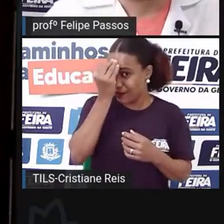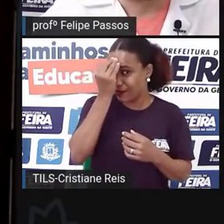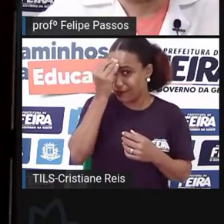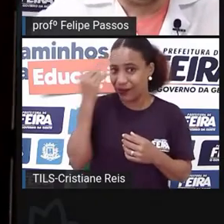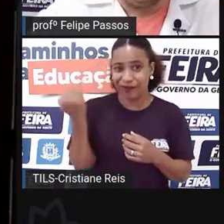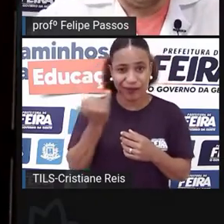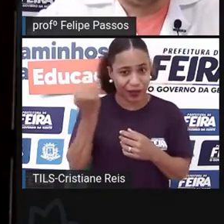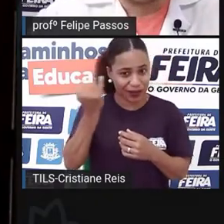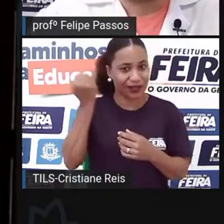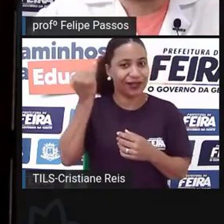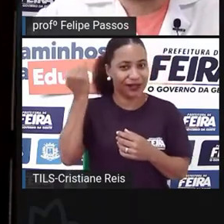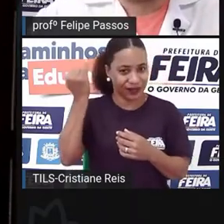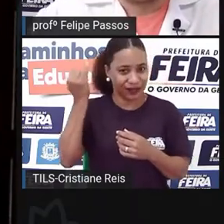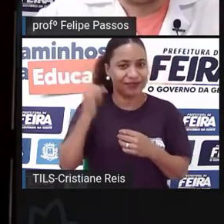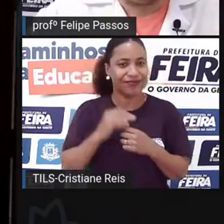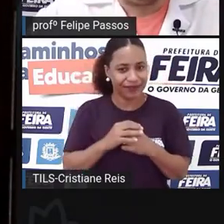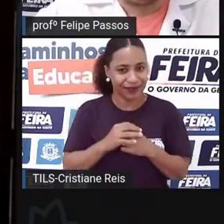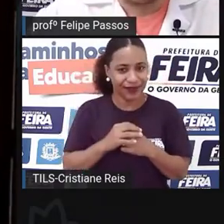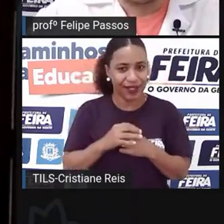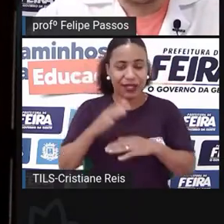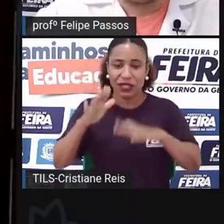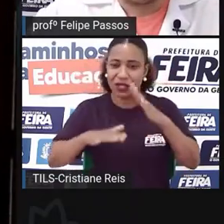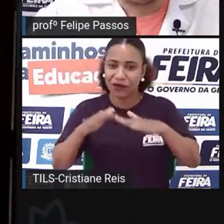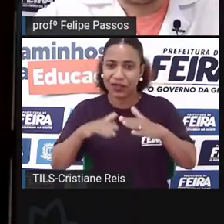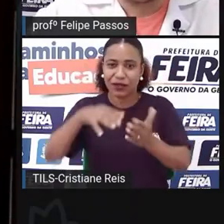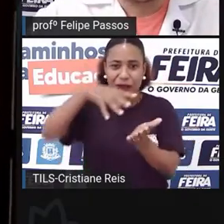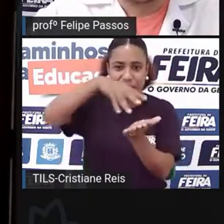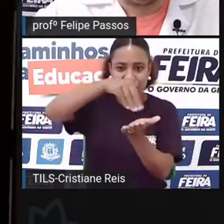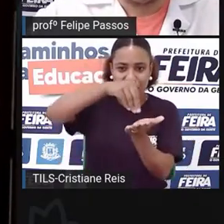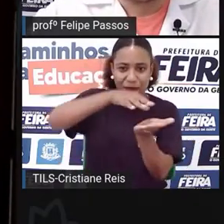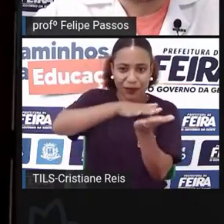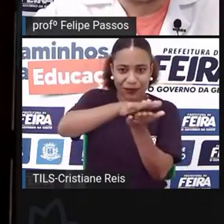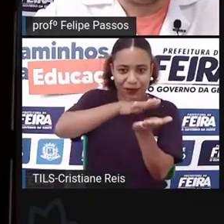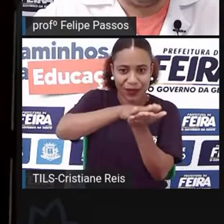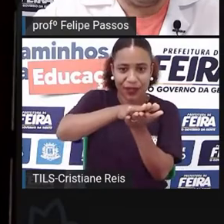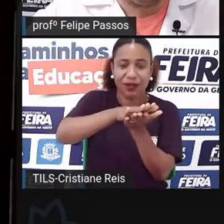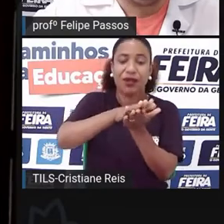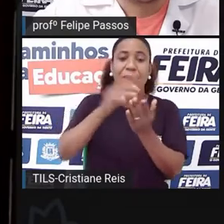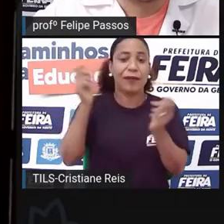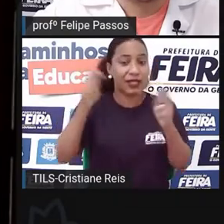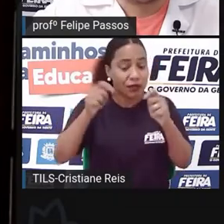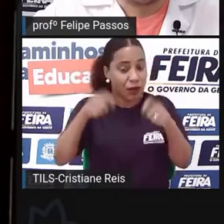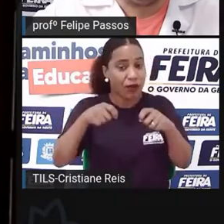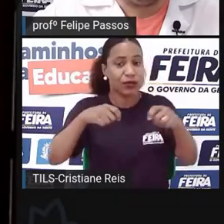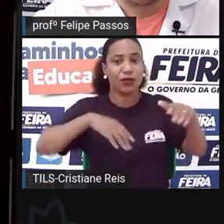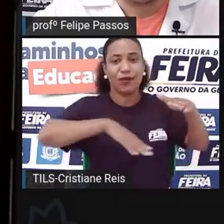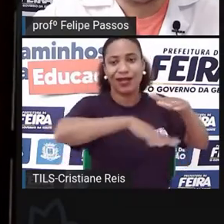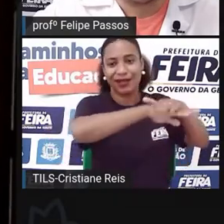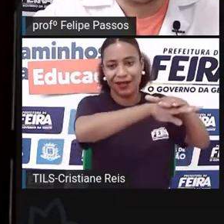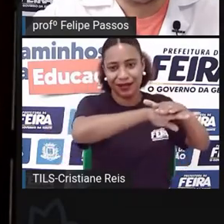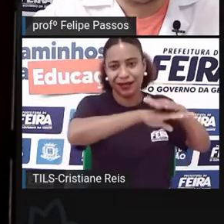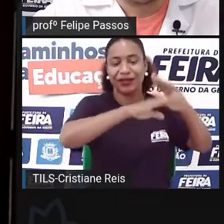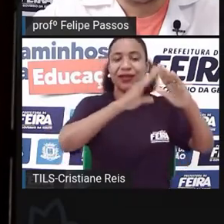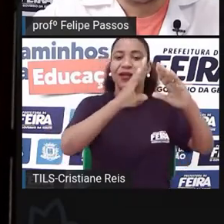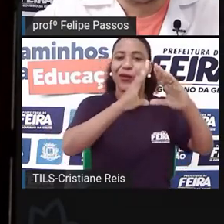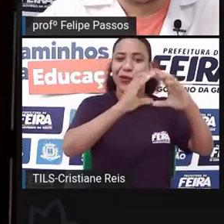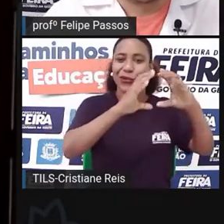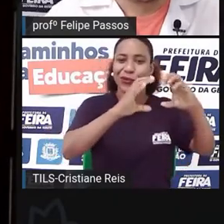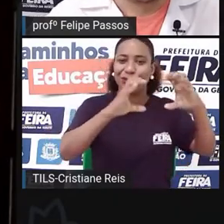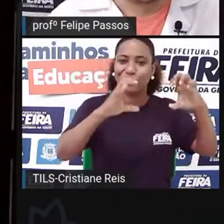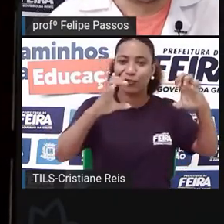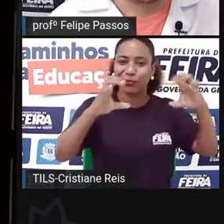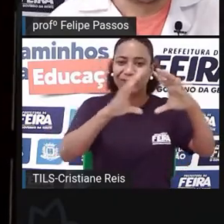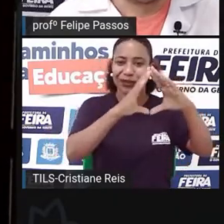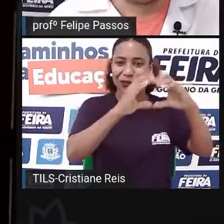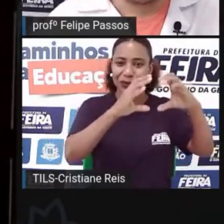procura hospedar que chamam na nuvem, mas vocês têm para falar mais de